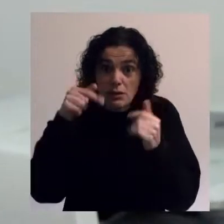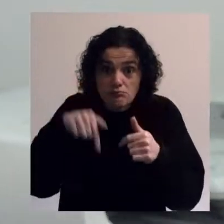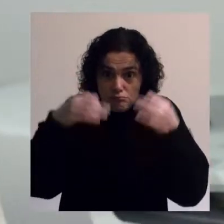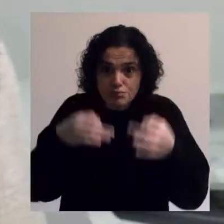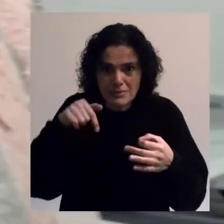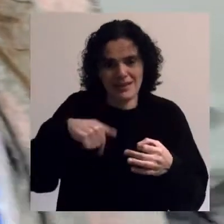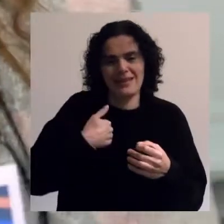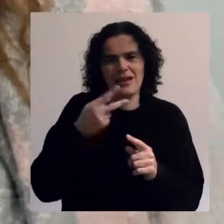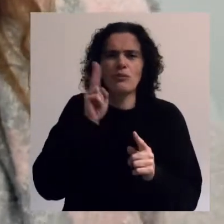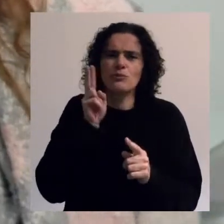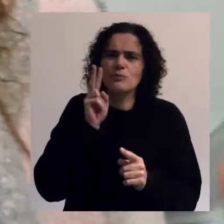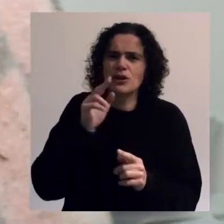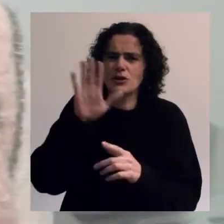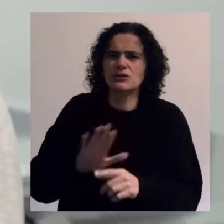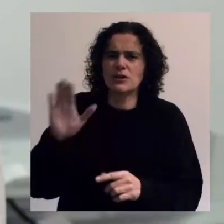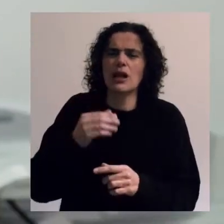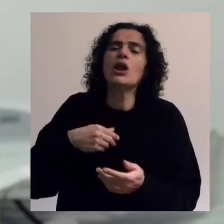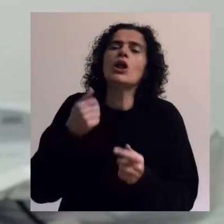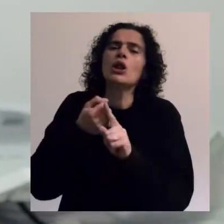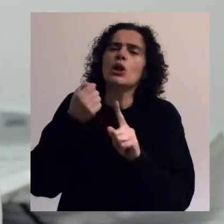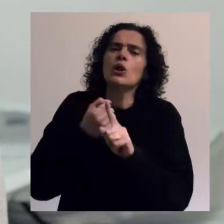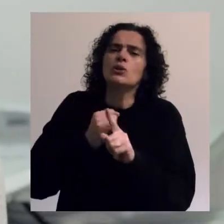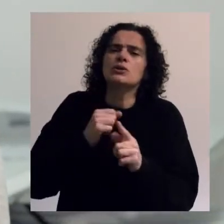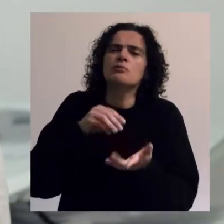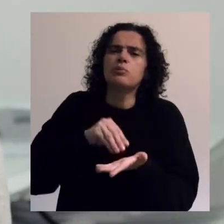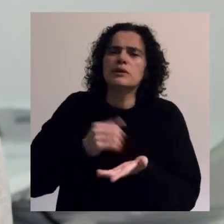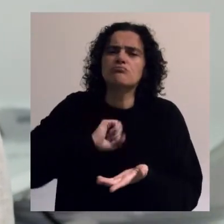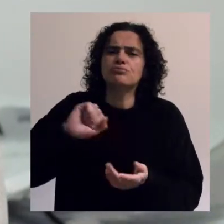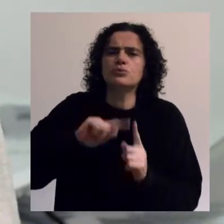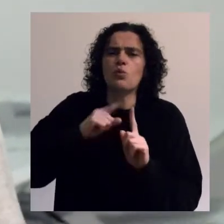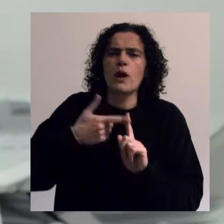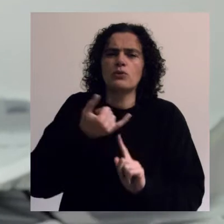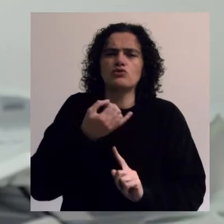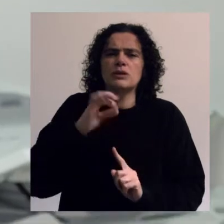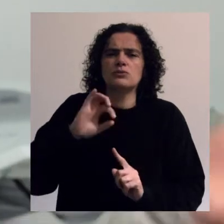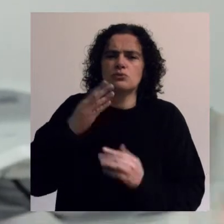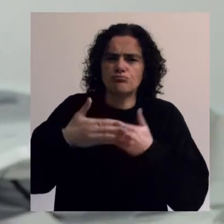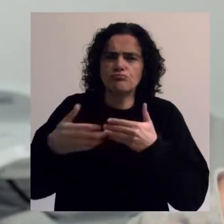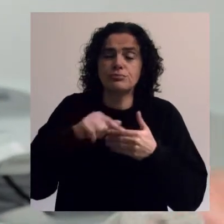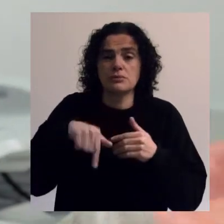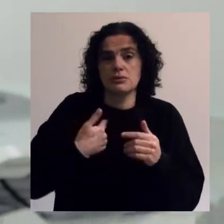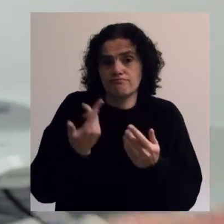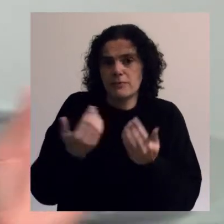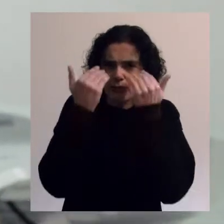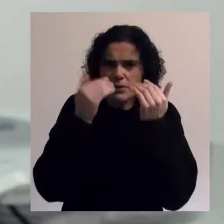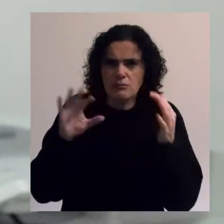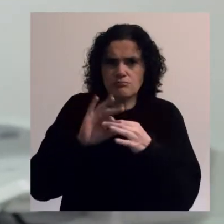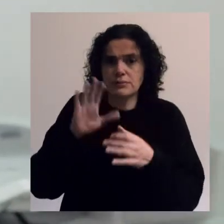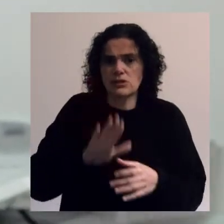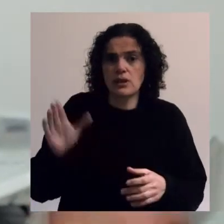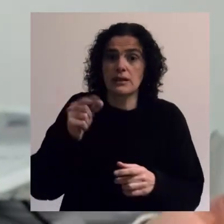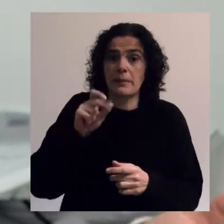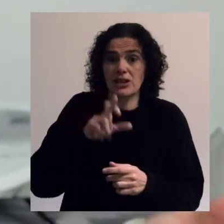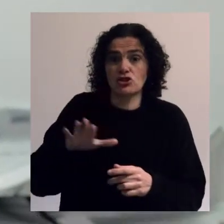é aqui no Observatório Nacional da Luta contra a Pobreza desde 2018. Nós analisamos dados de âmbito nacional, mas também